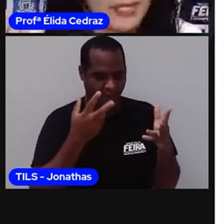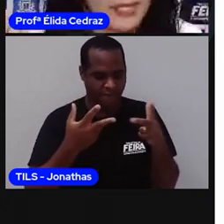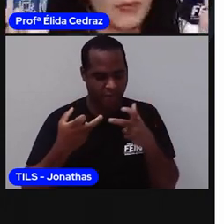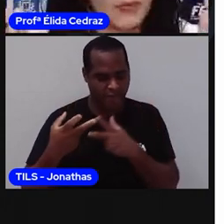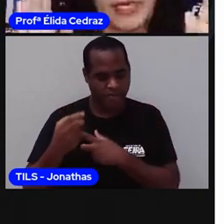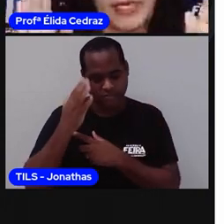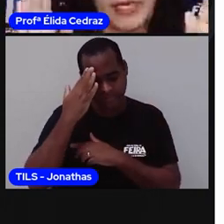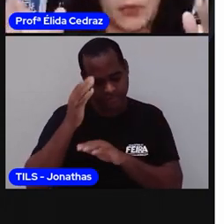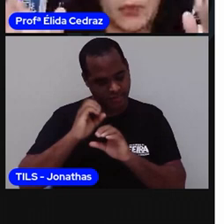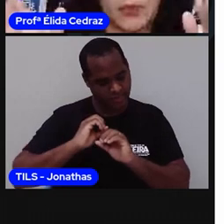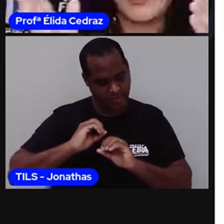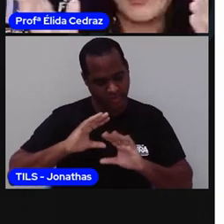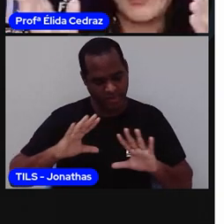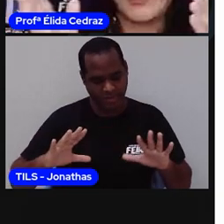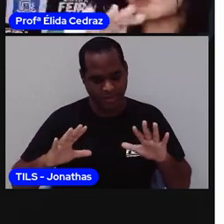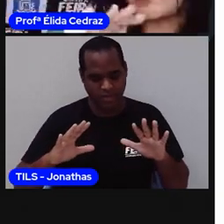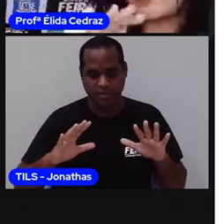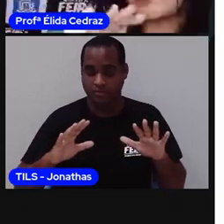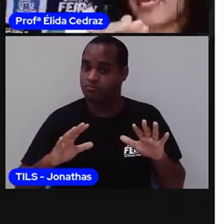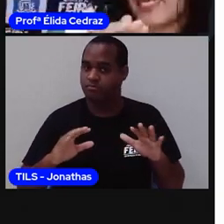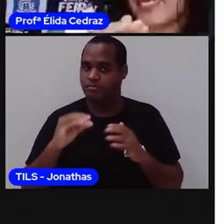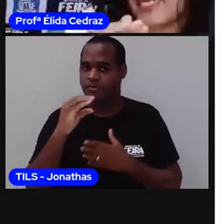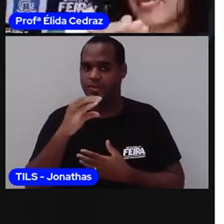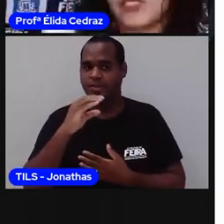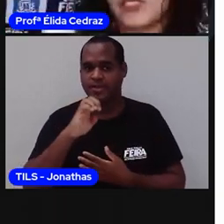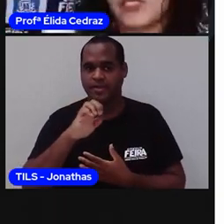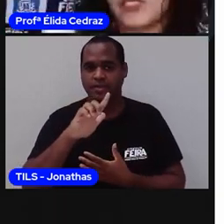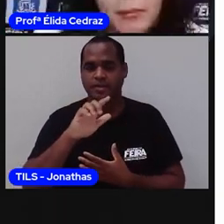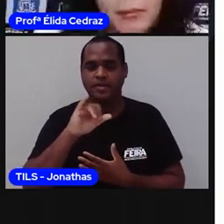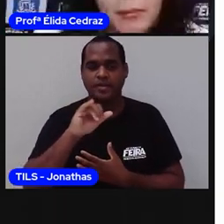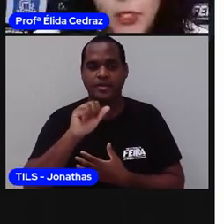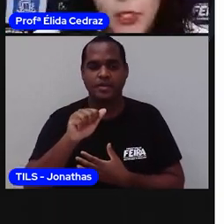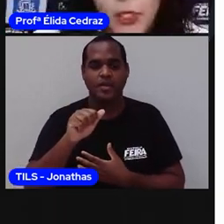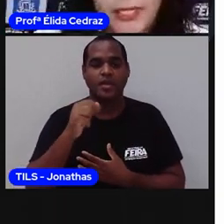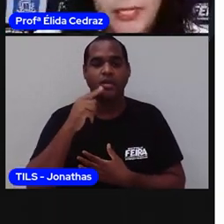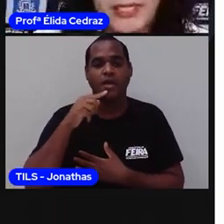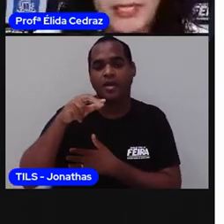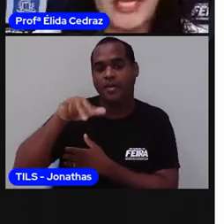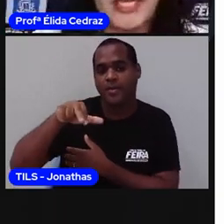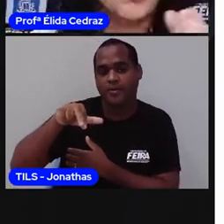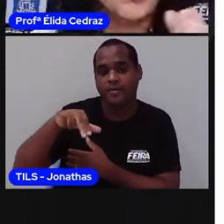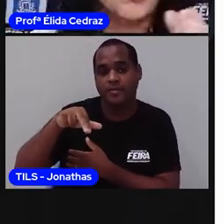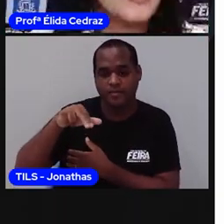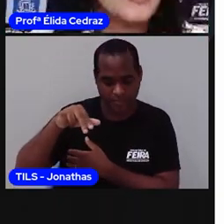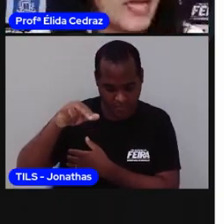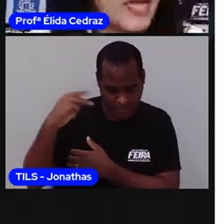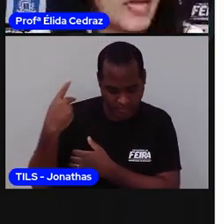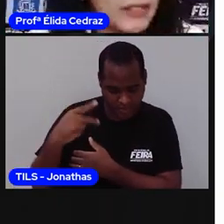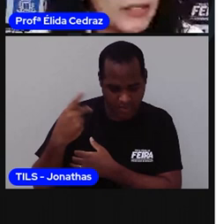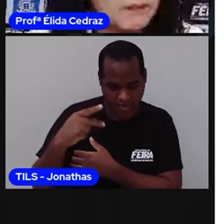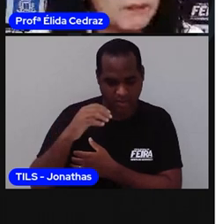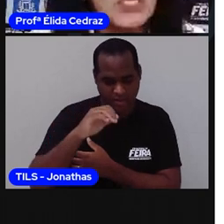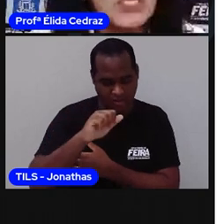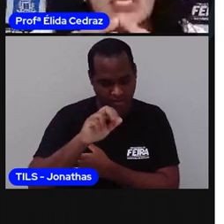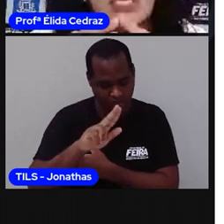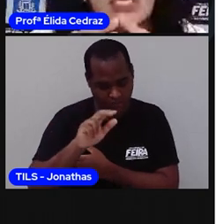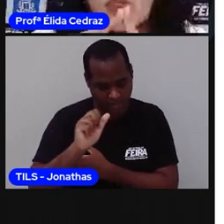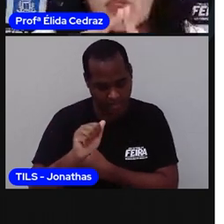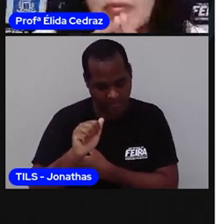entendeu isso. Cecília tem um irmãozinho. Lembra da história de Cecília? O nome dele é Cauã.